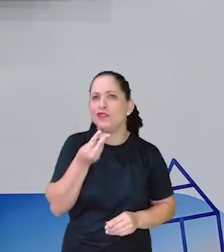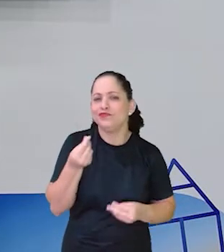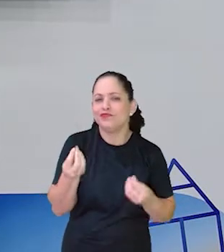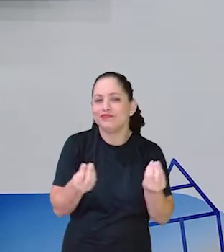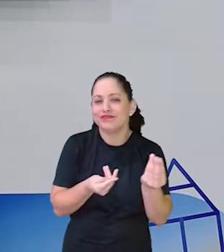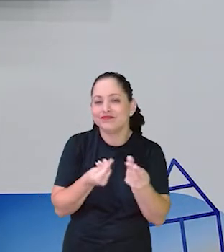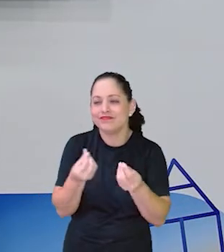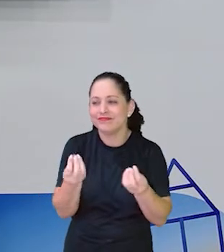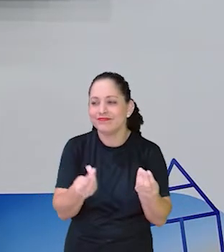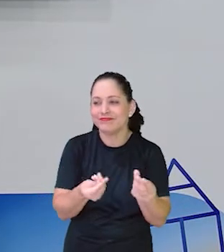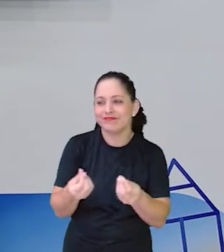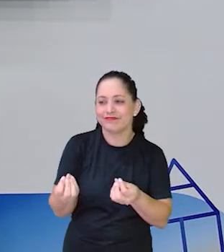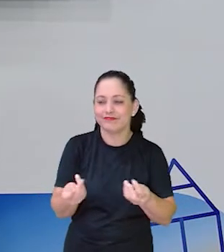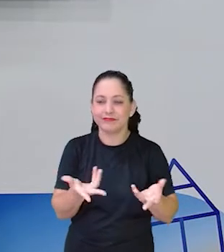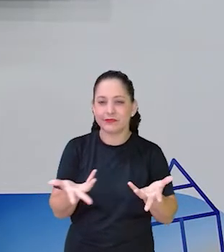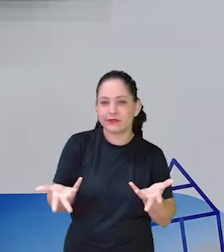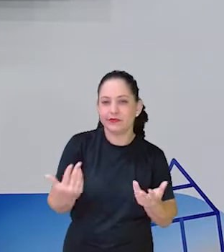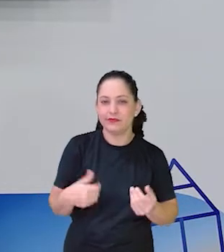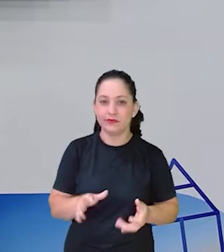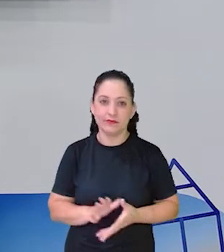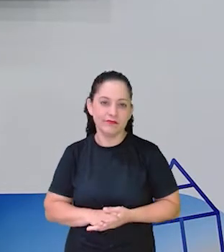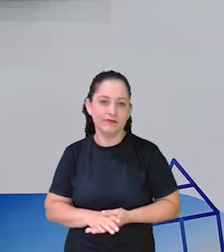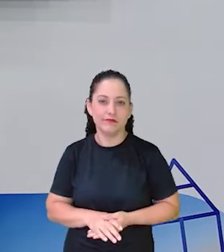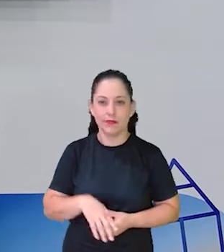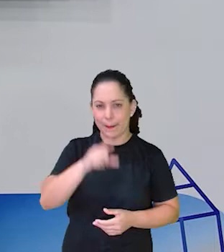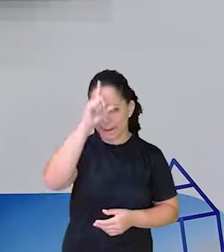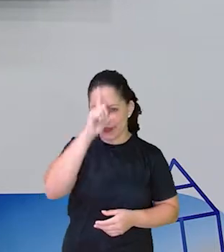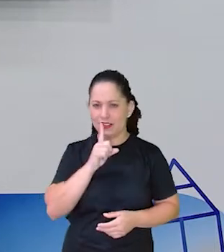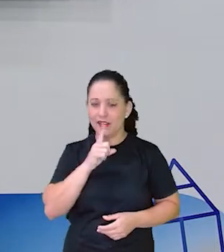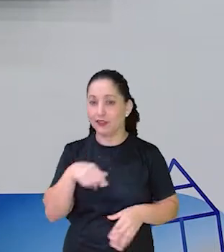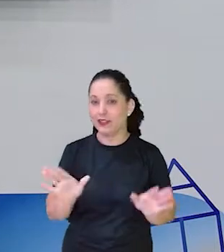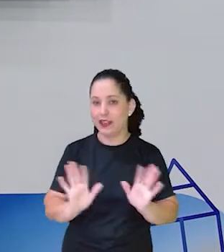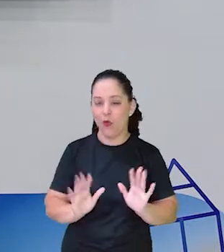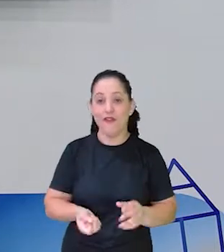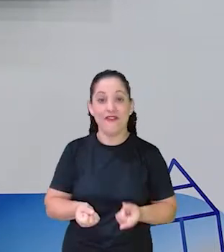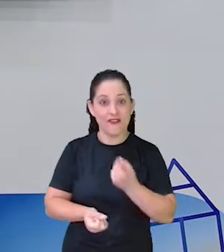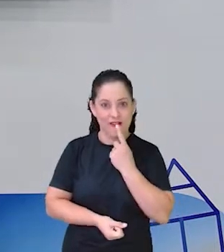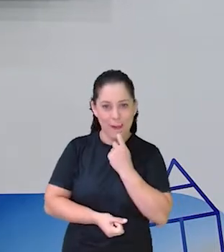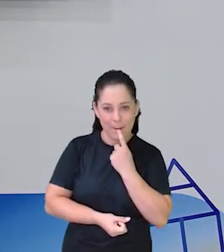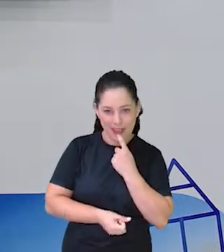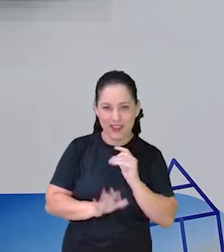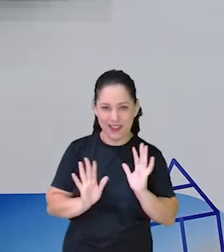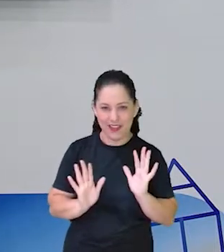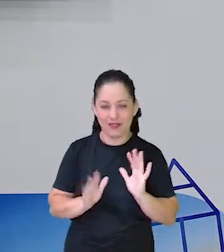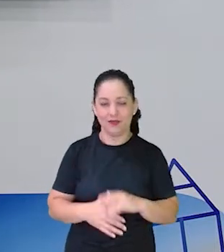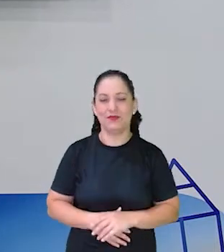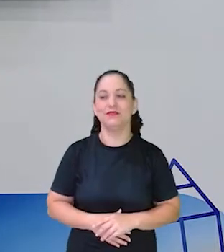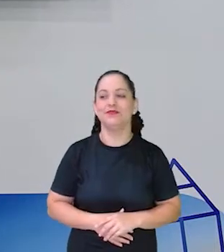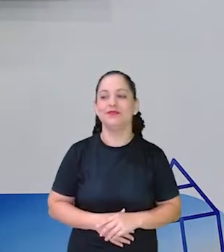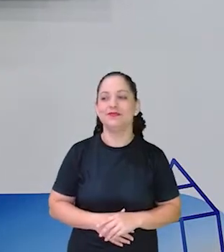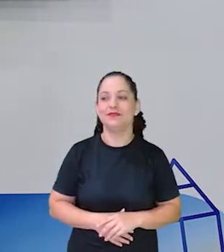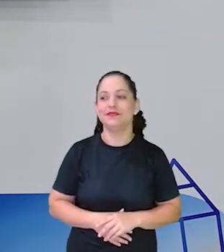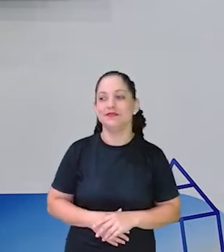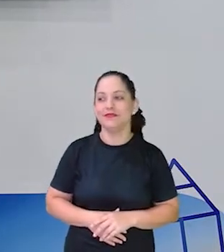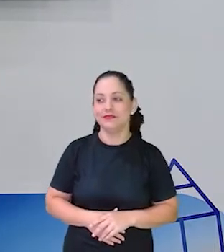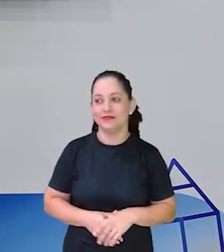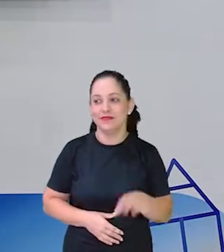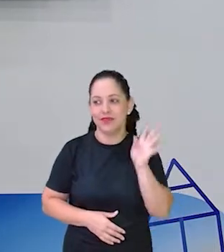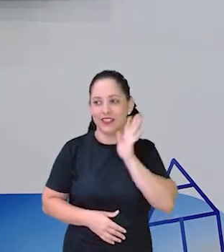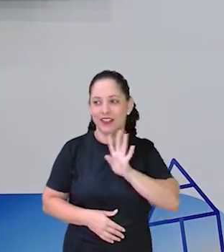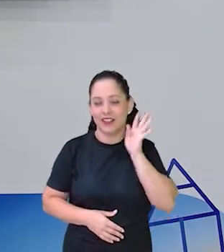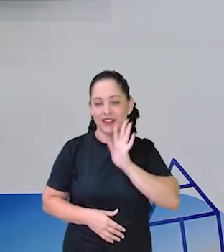Um... Um... Um amarelo Queijo Só um vermelho Um vermelho Fica legal